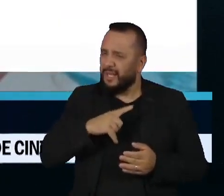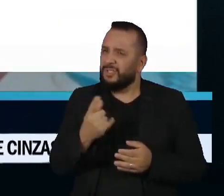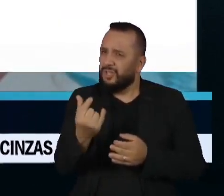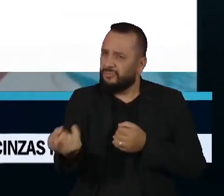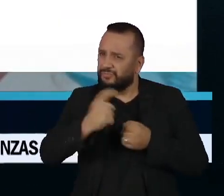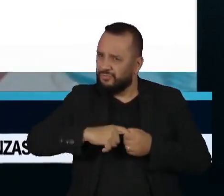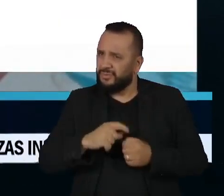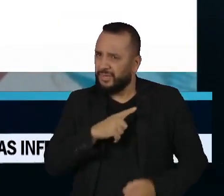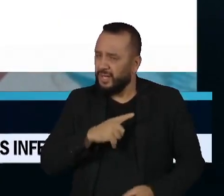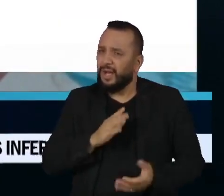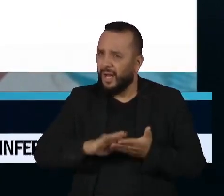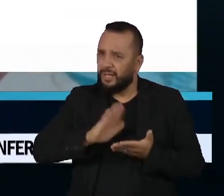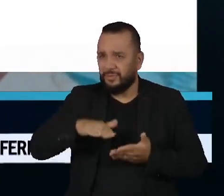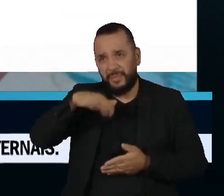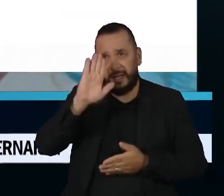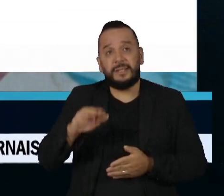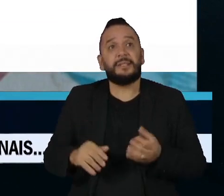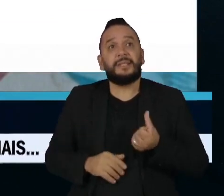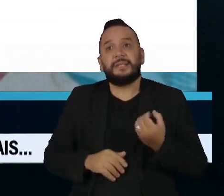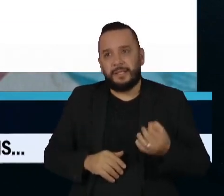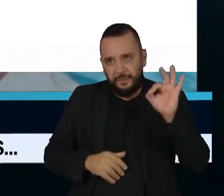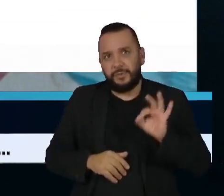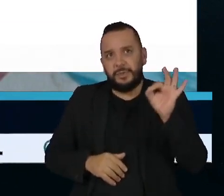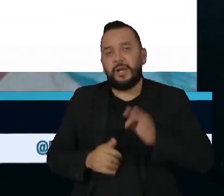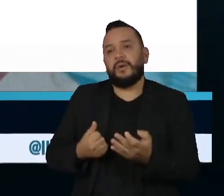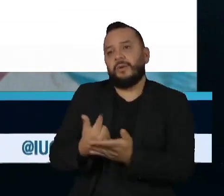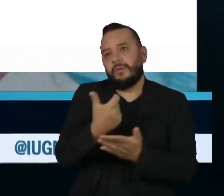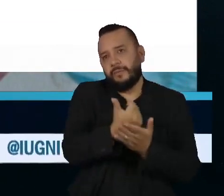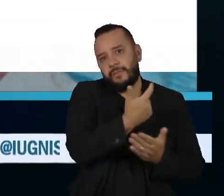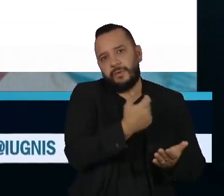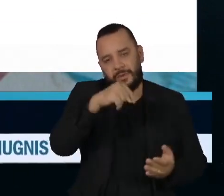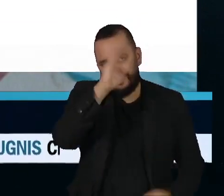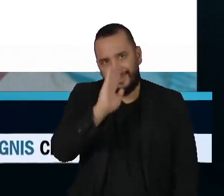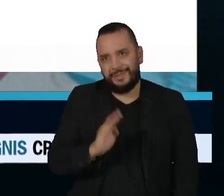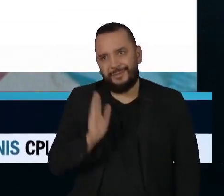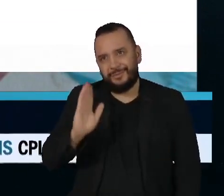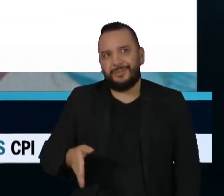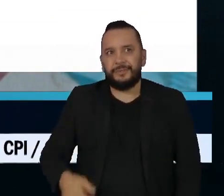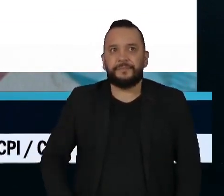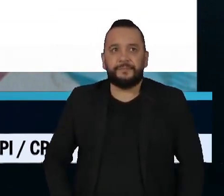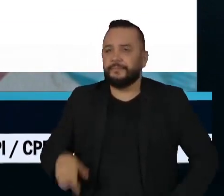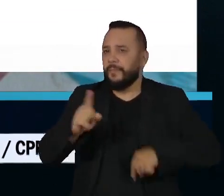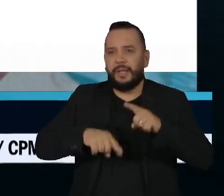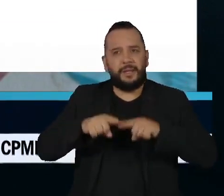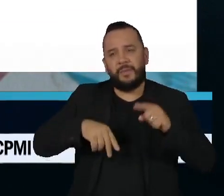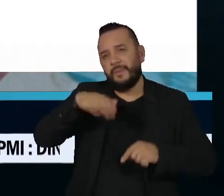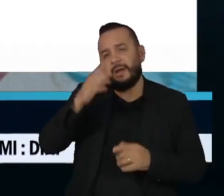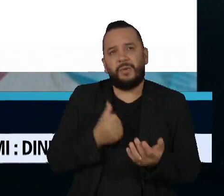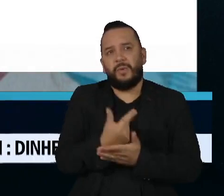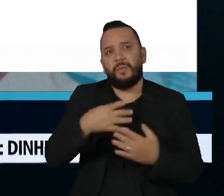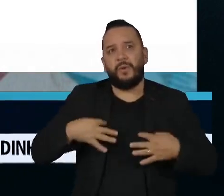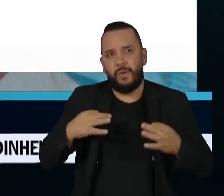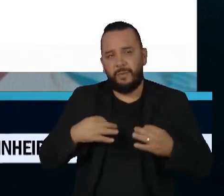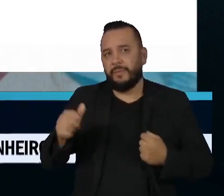os visitantes, 60% afirmaram ter feito compras durante a estadia no país. Os produtos mais consumidos foram